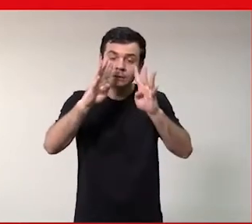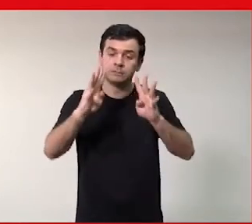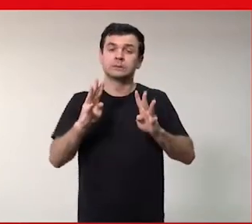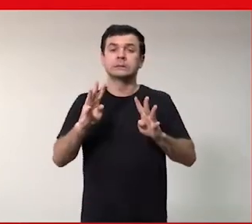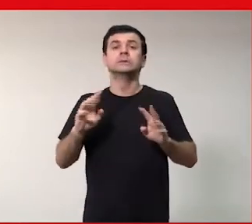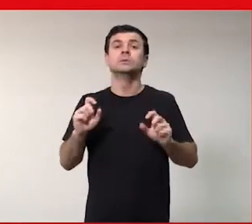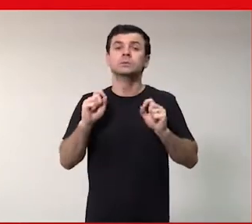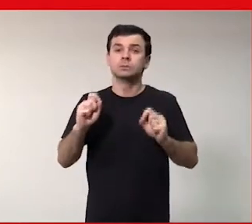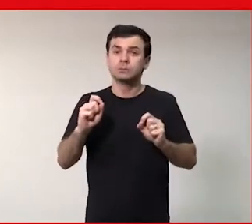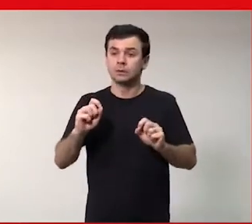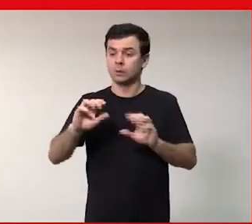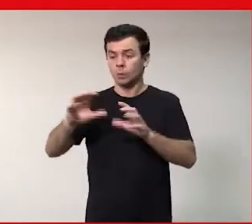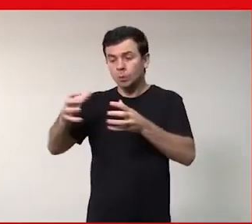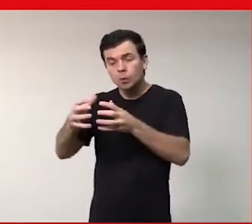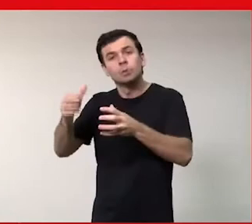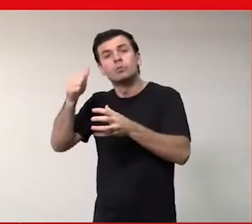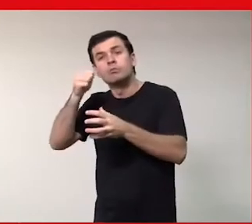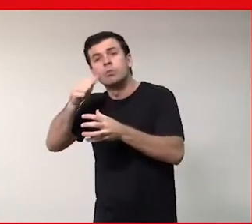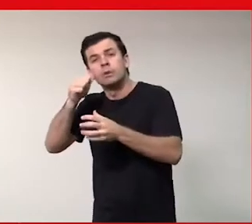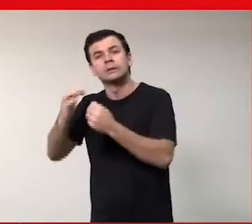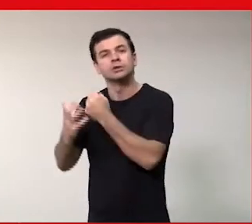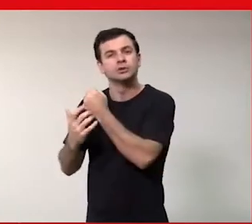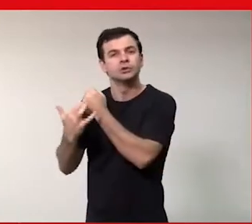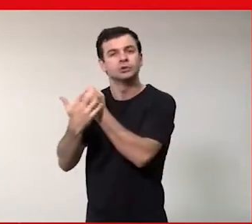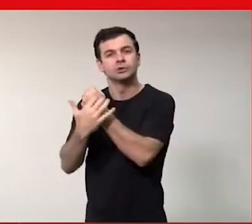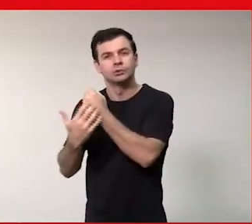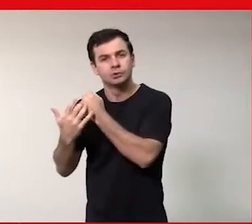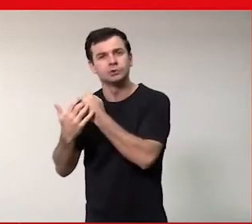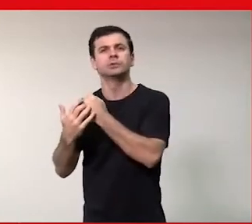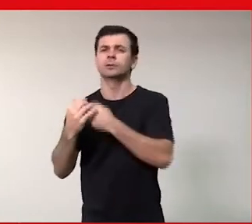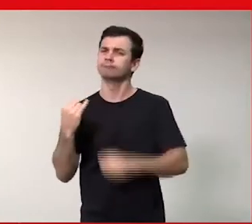do Meninas Digitais. De trazer